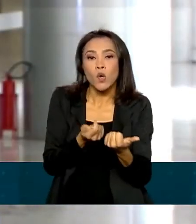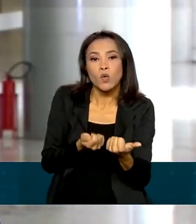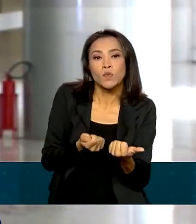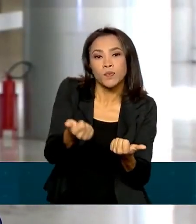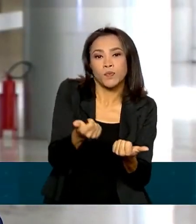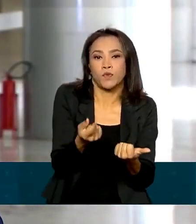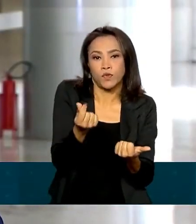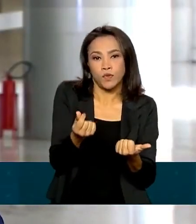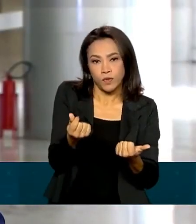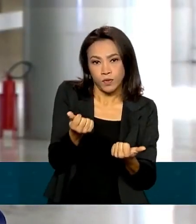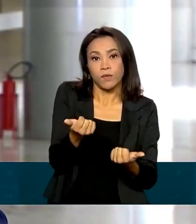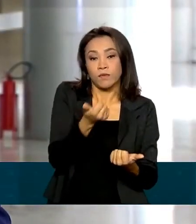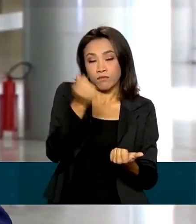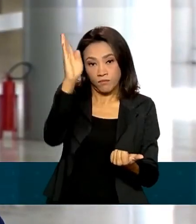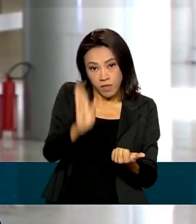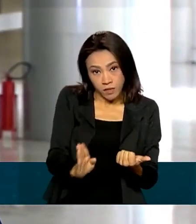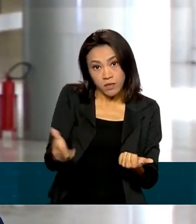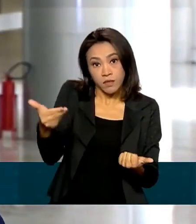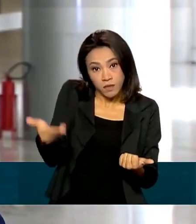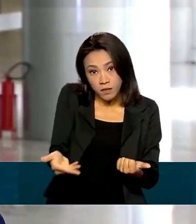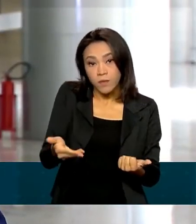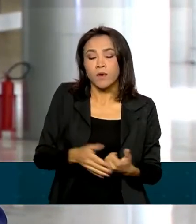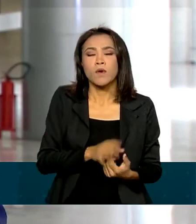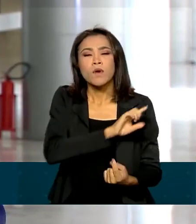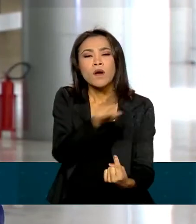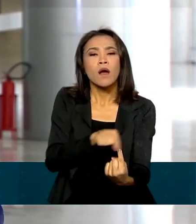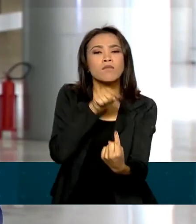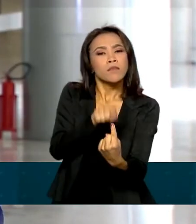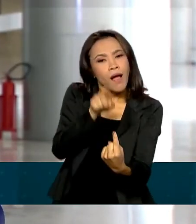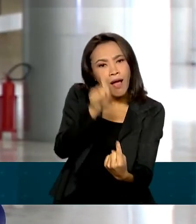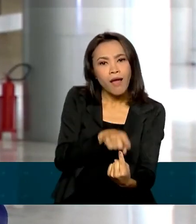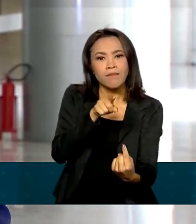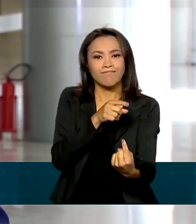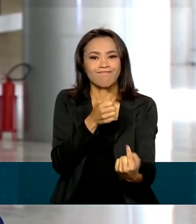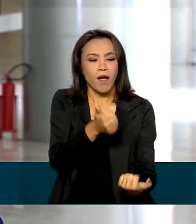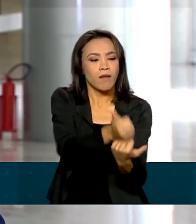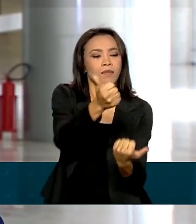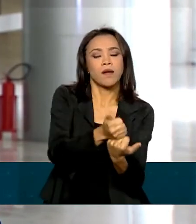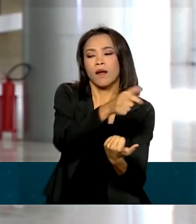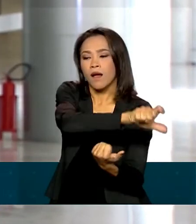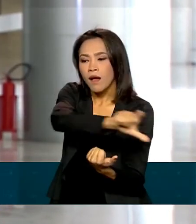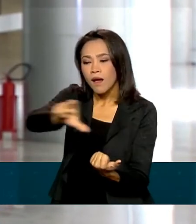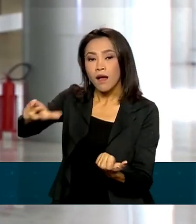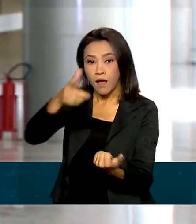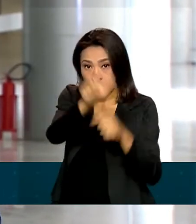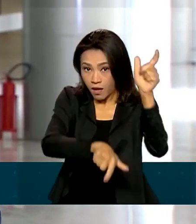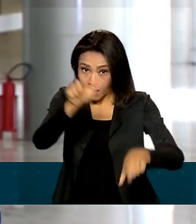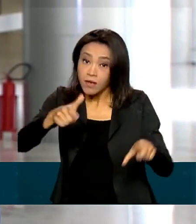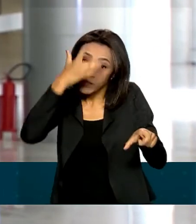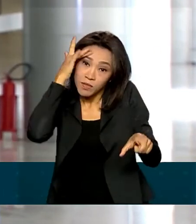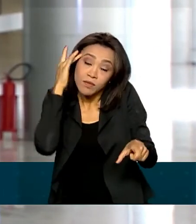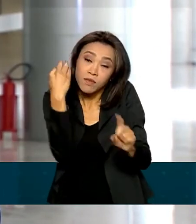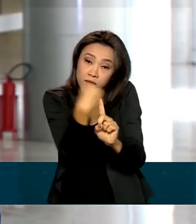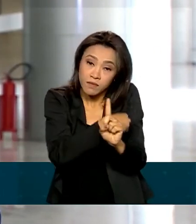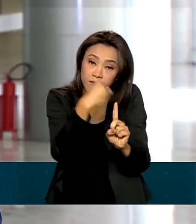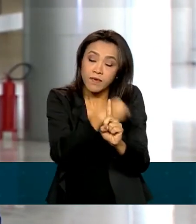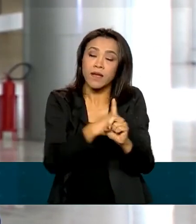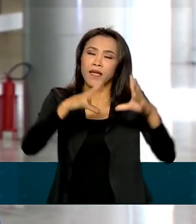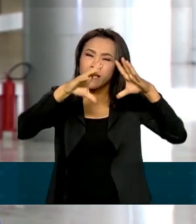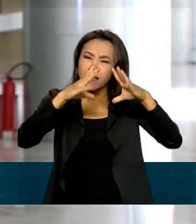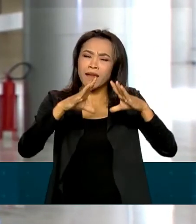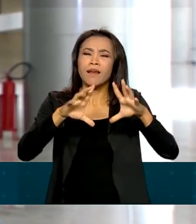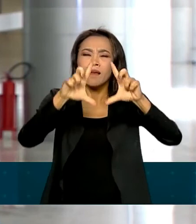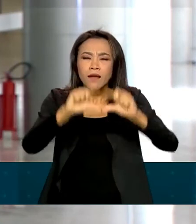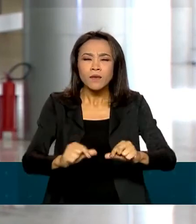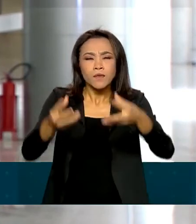Segundo o governo, o objetivo é auxiliar a população mais vulnerável e reduzir os impactos sociais do aumento no preço